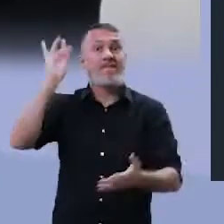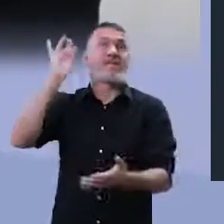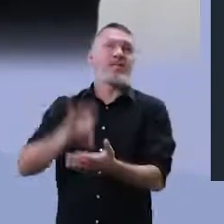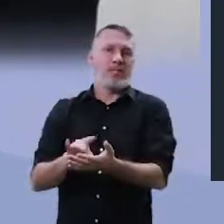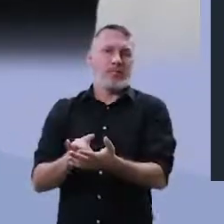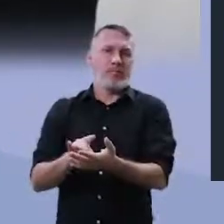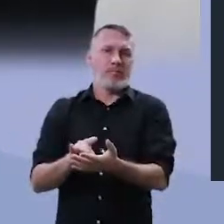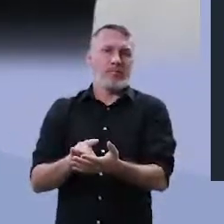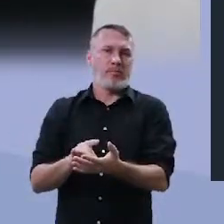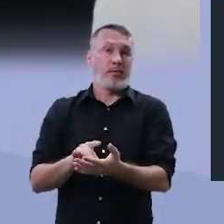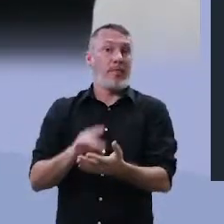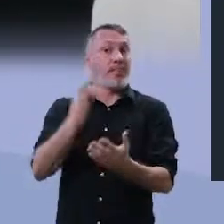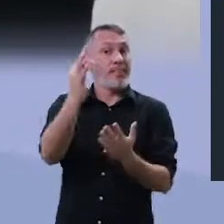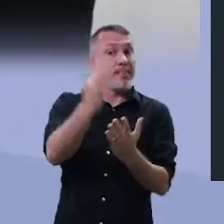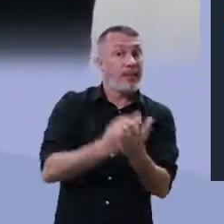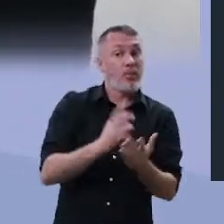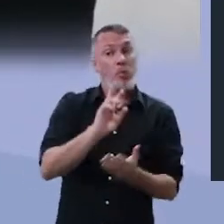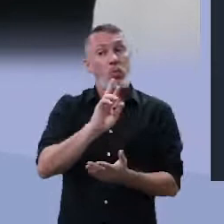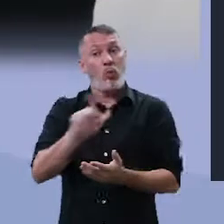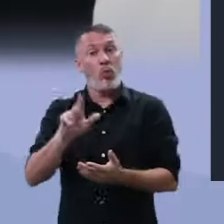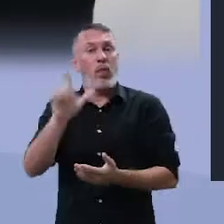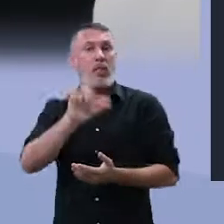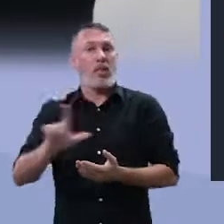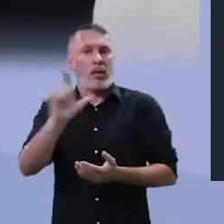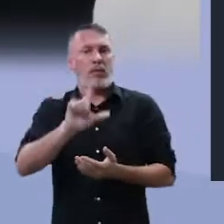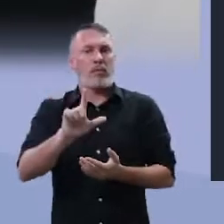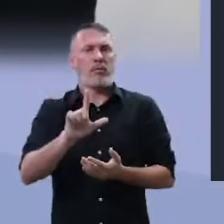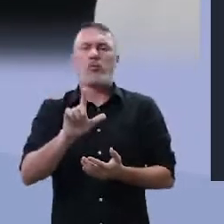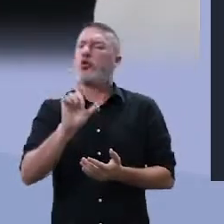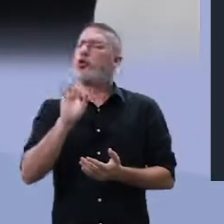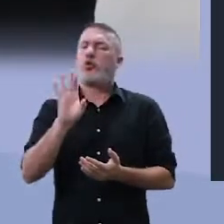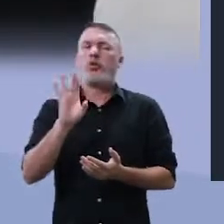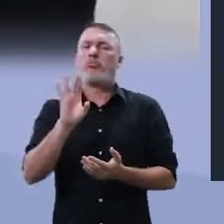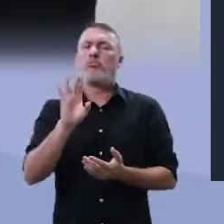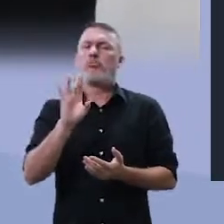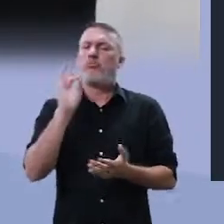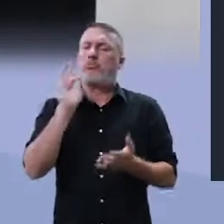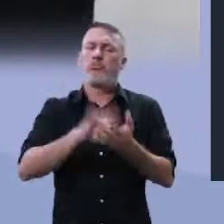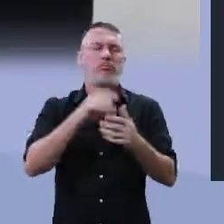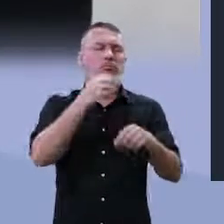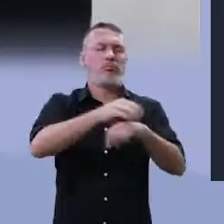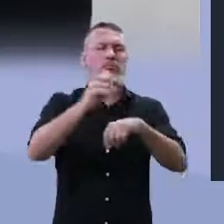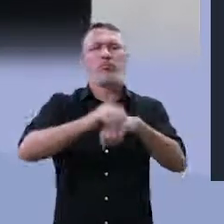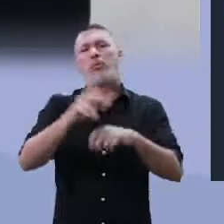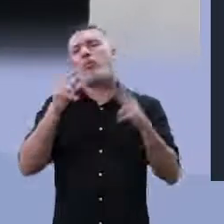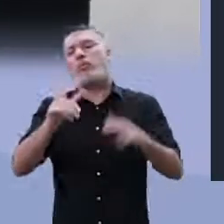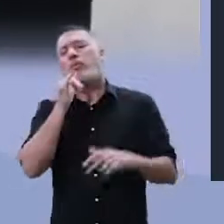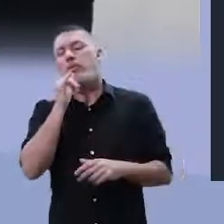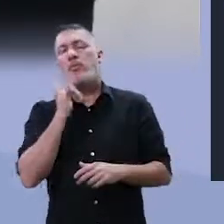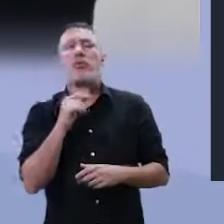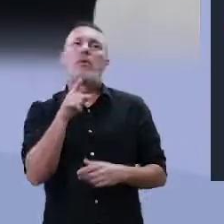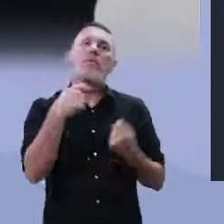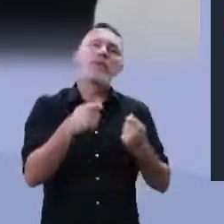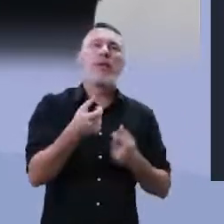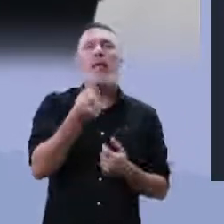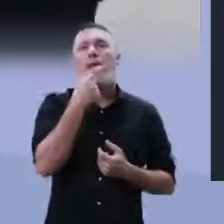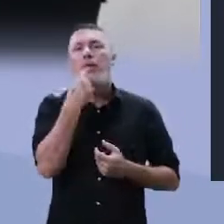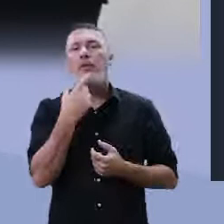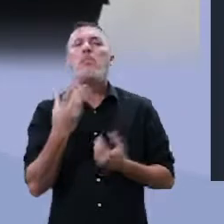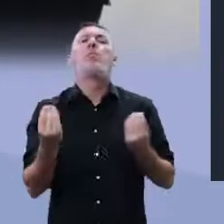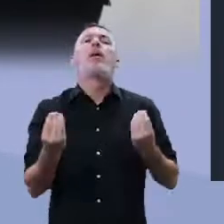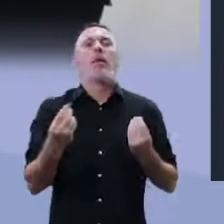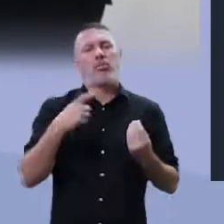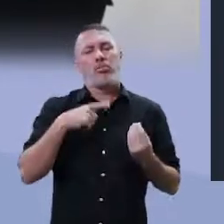realidade. Essa realidade só pode ser traduzida. Então, você traduz o medicamento, você diz, esse medicamento